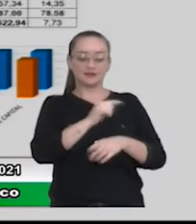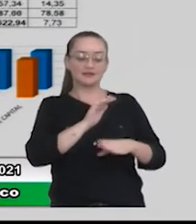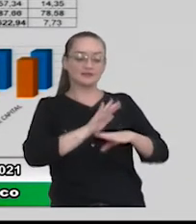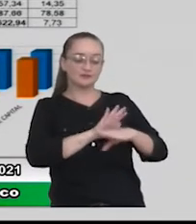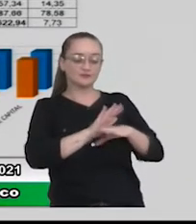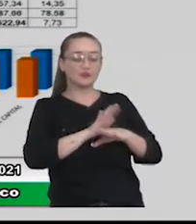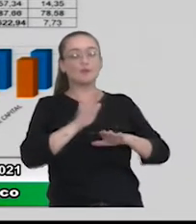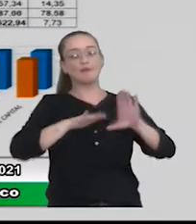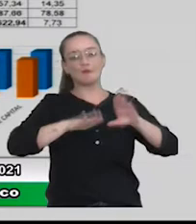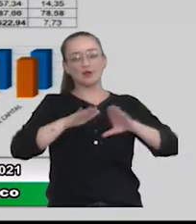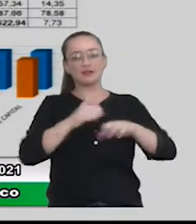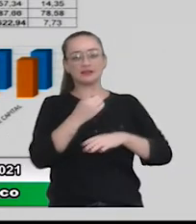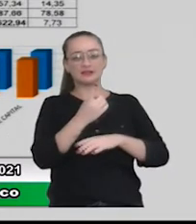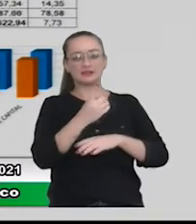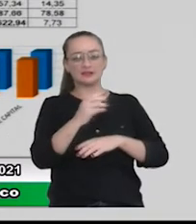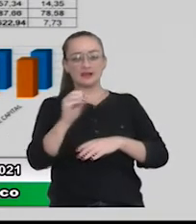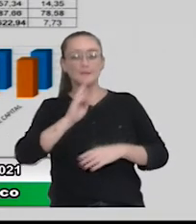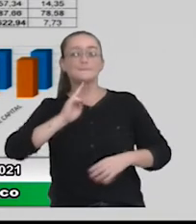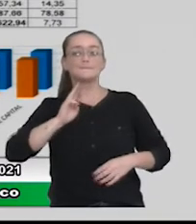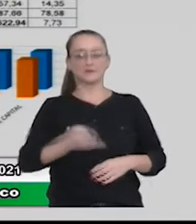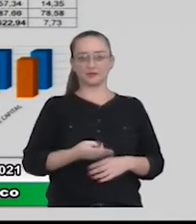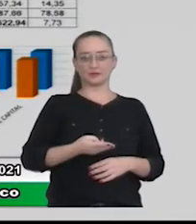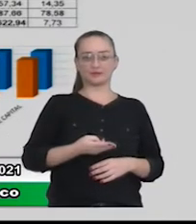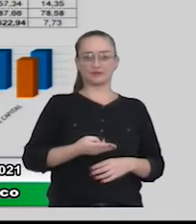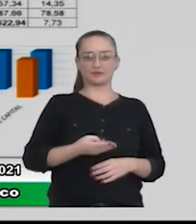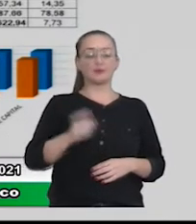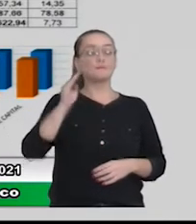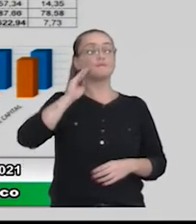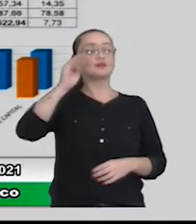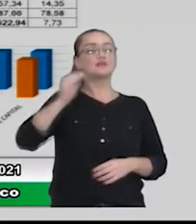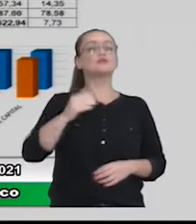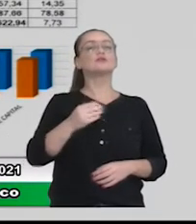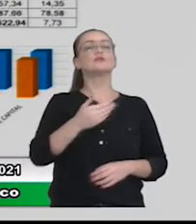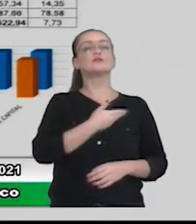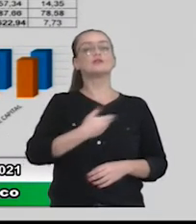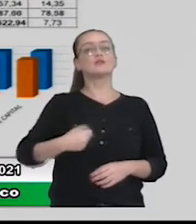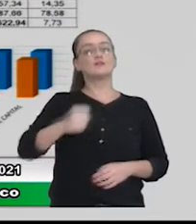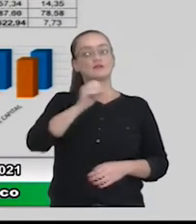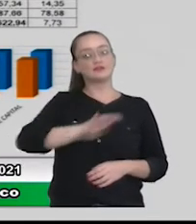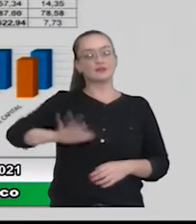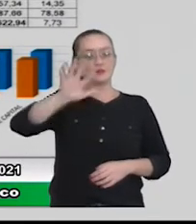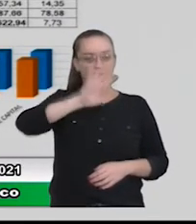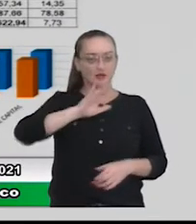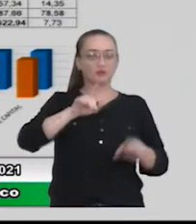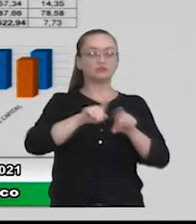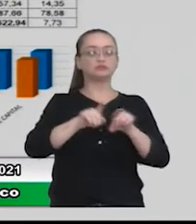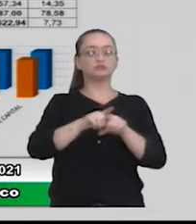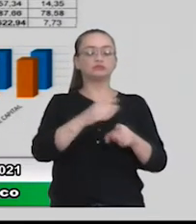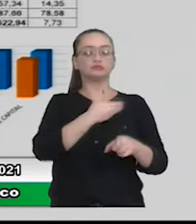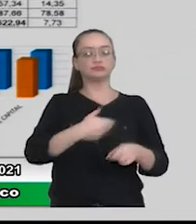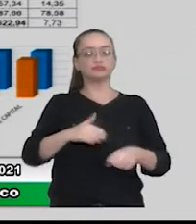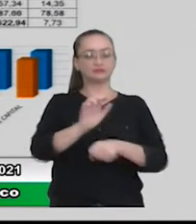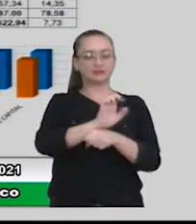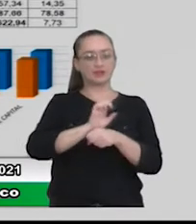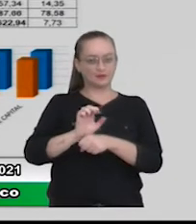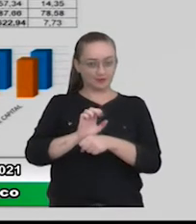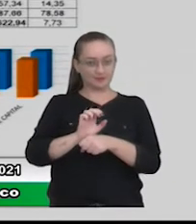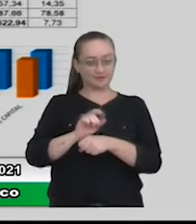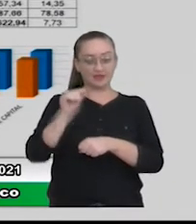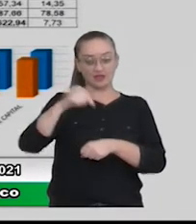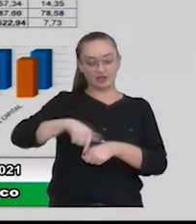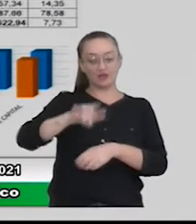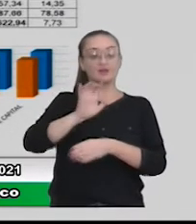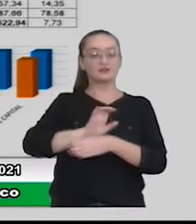aproximadamente 100 milhões de investimentos principalmente do governo federal e do governo estadual. O do